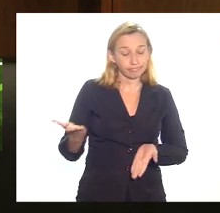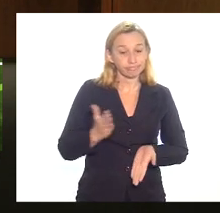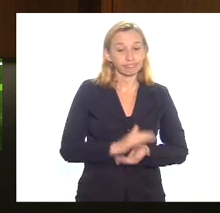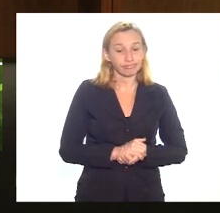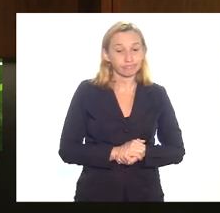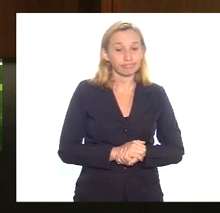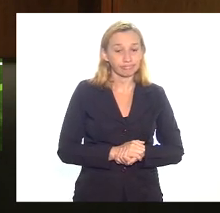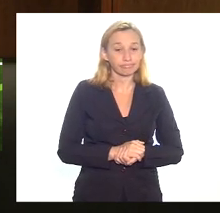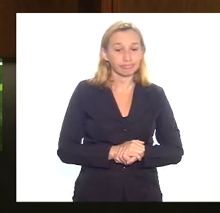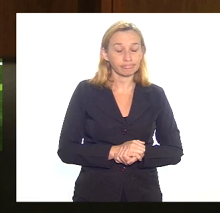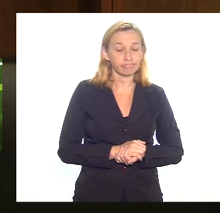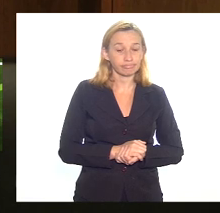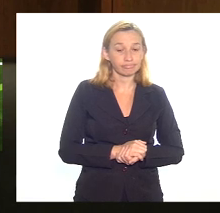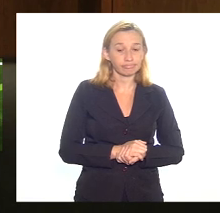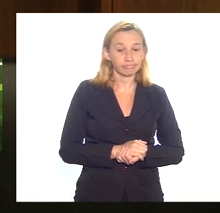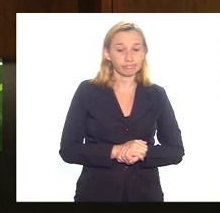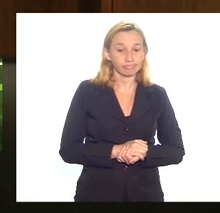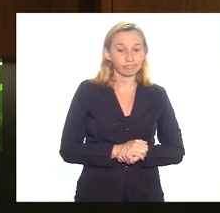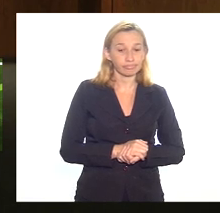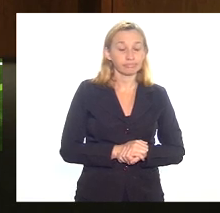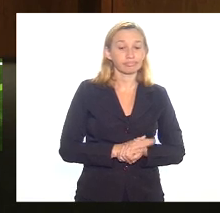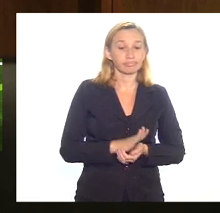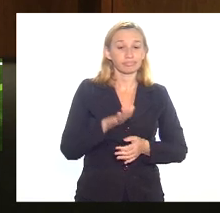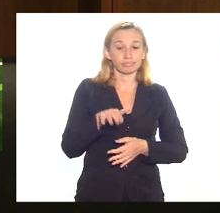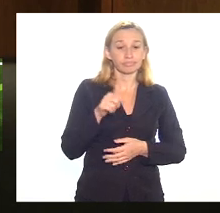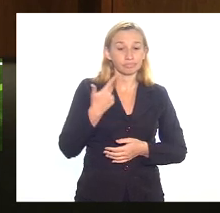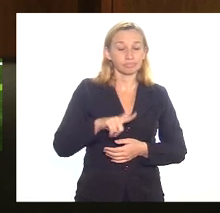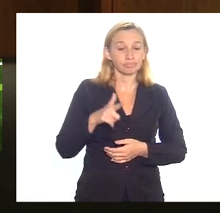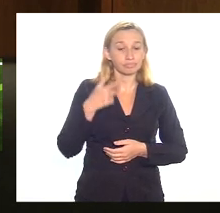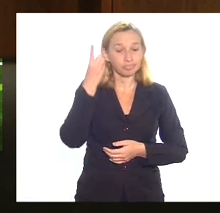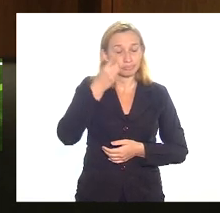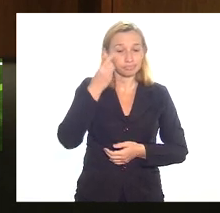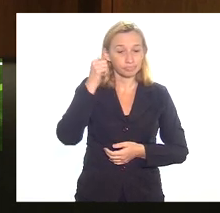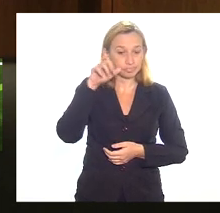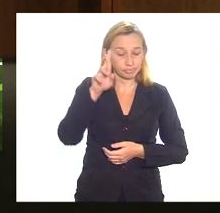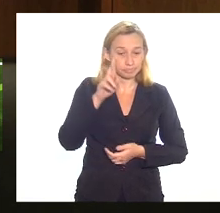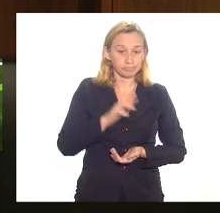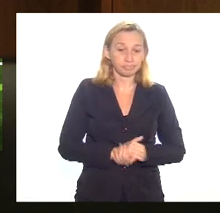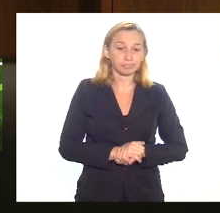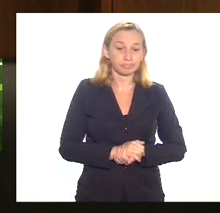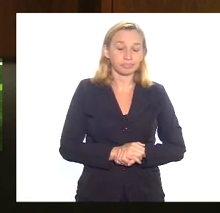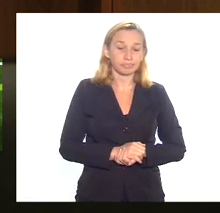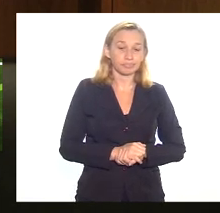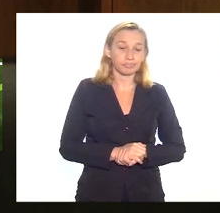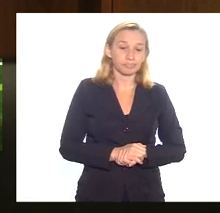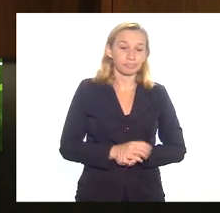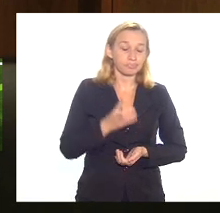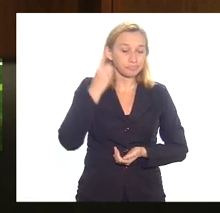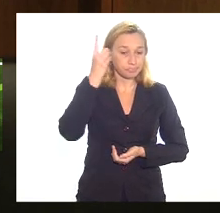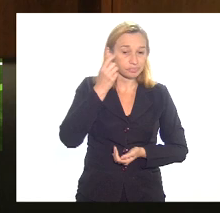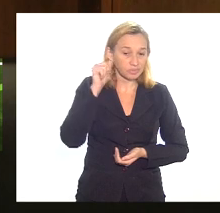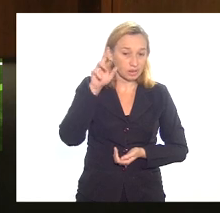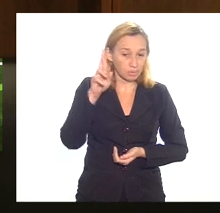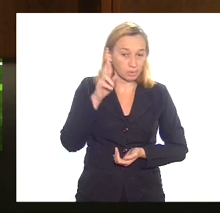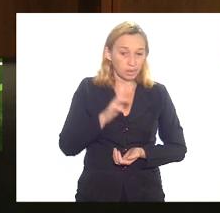a excelência colocou vou chamar de novo o deputado Eliomar deputado Eliomar